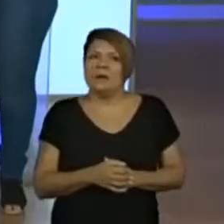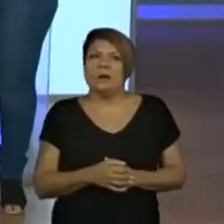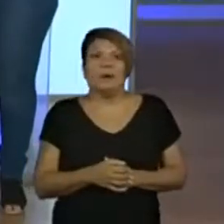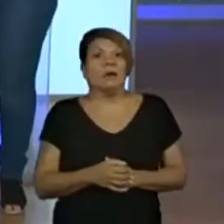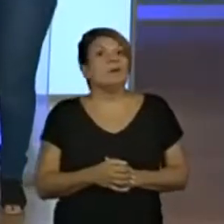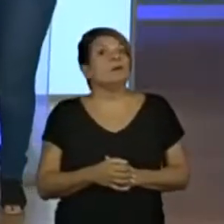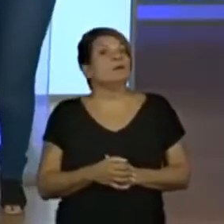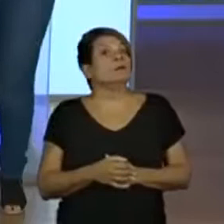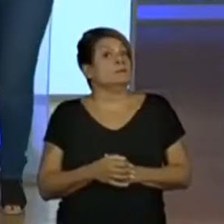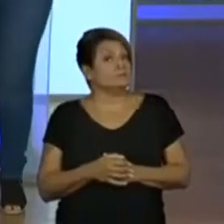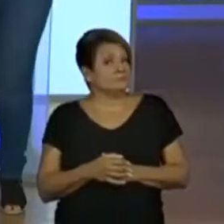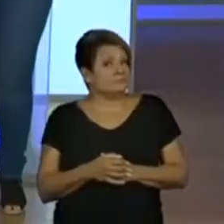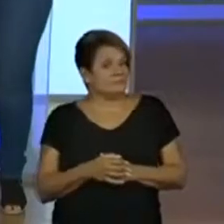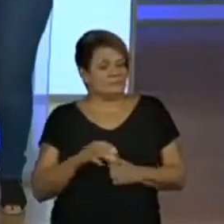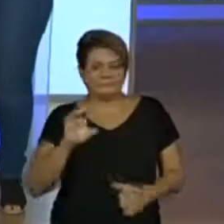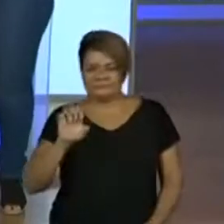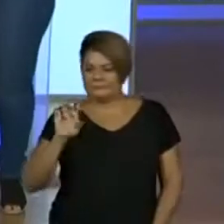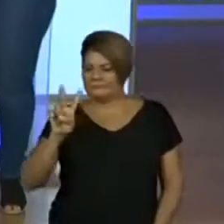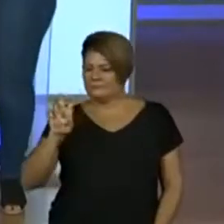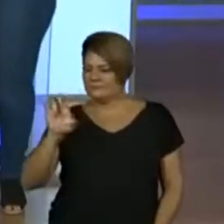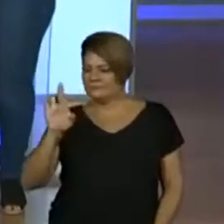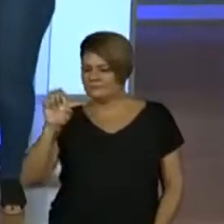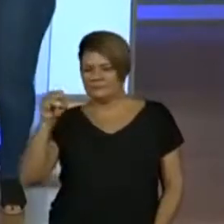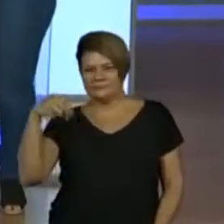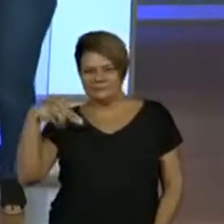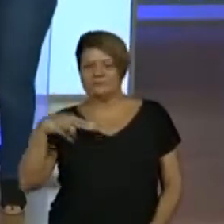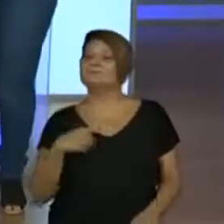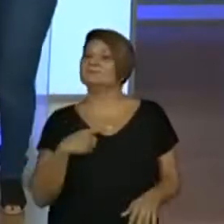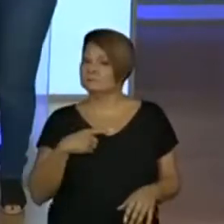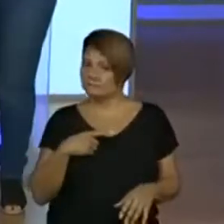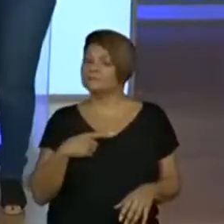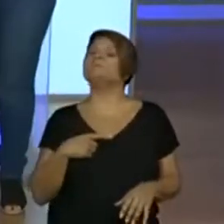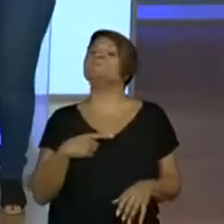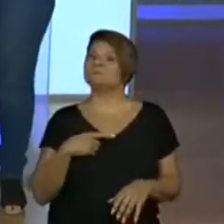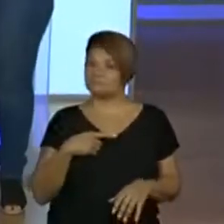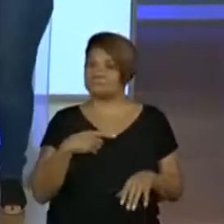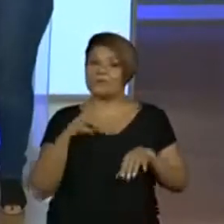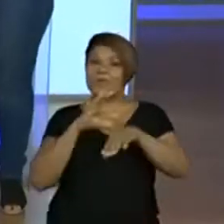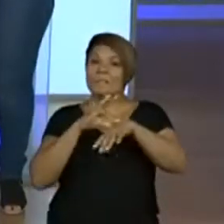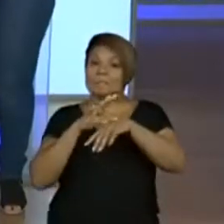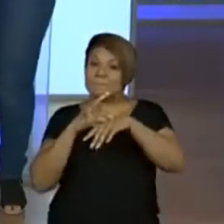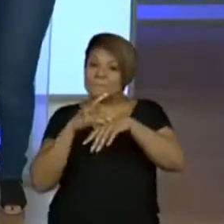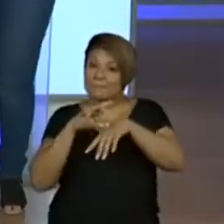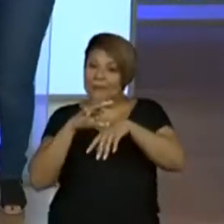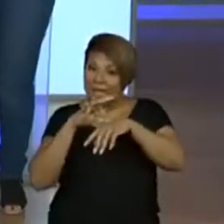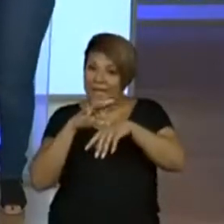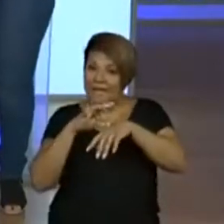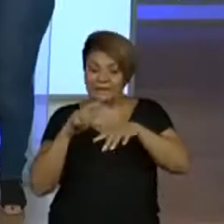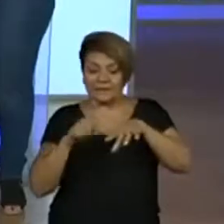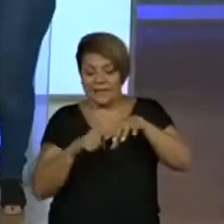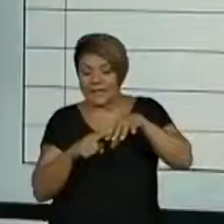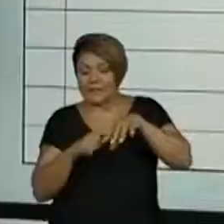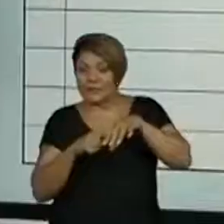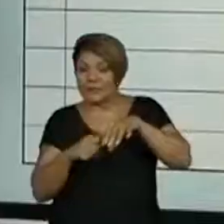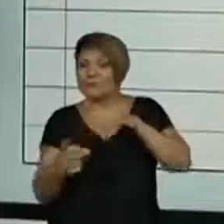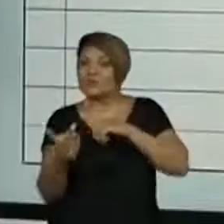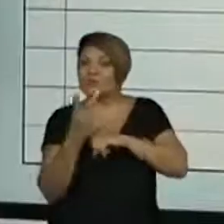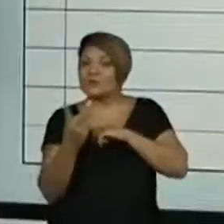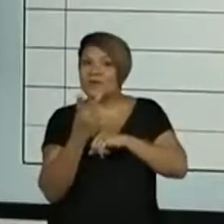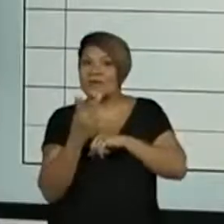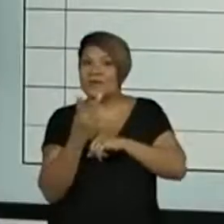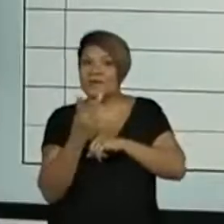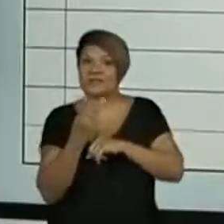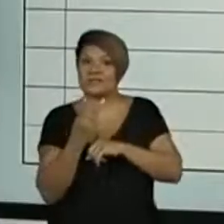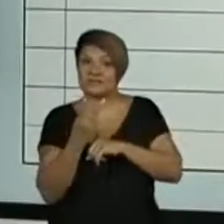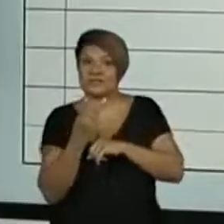Protege. Ai, é, Merson. Protege a ponta dos dedos, a pele dos dedos. É. Protege os dedos. Então, a unha protege